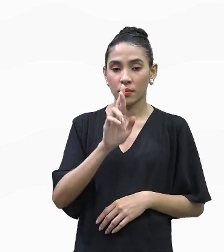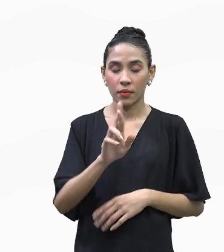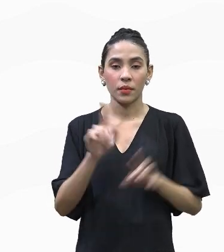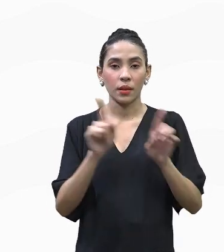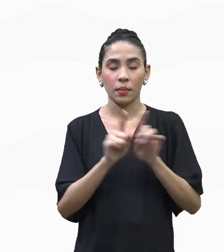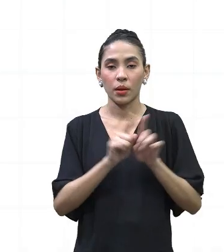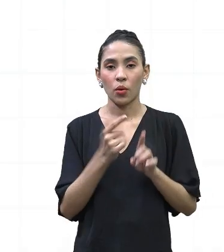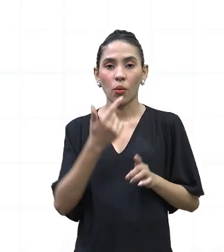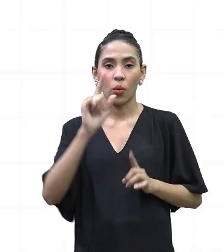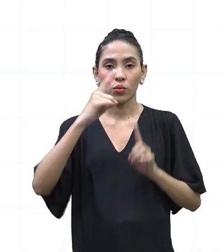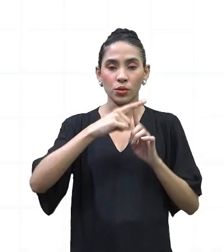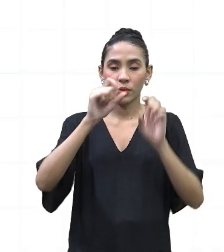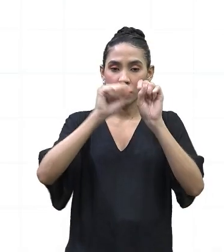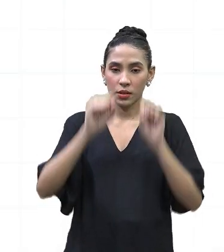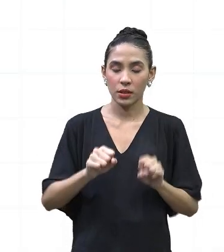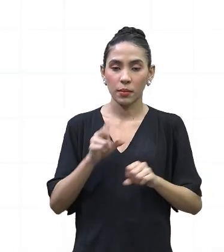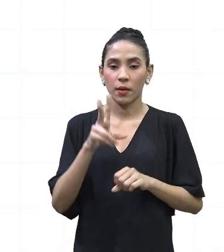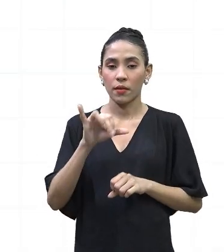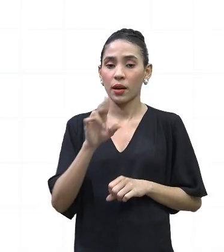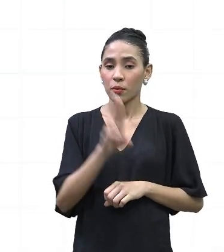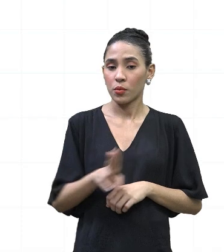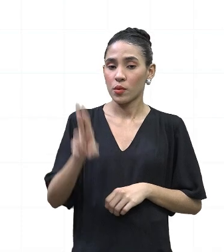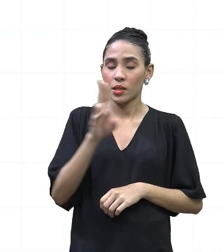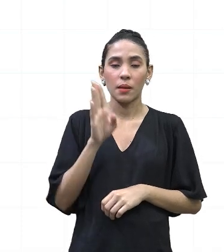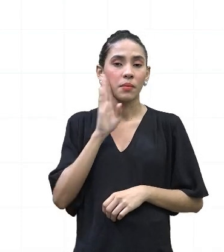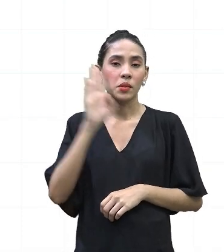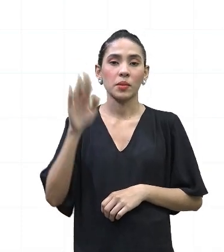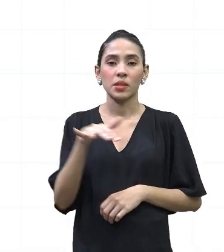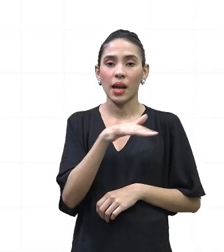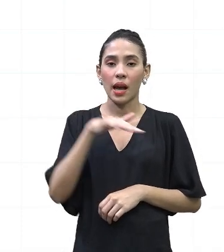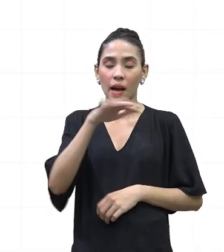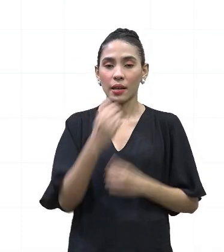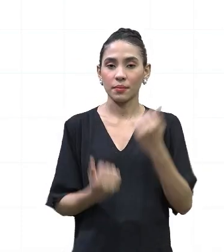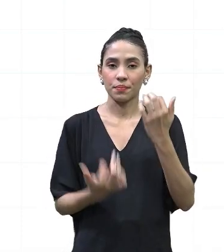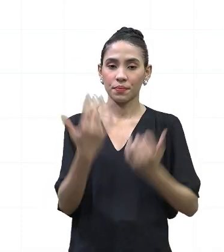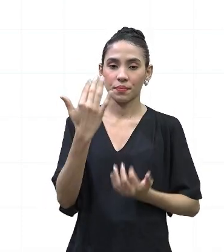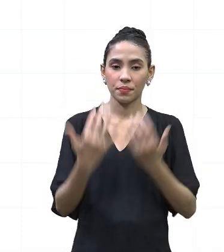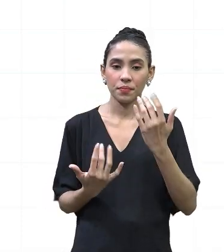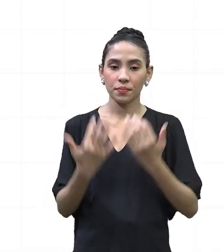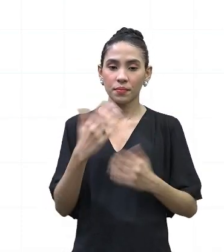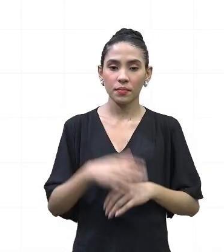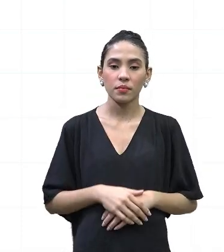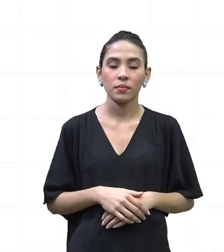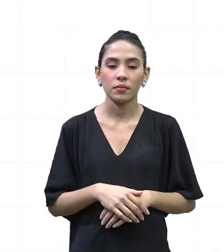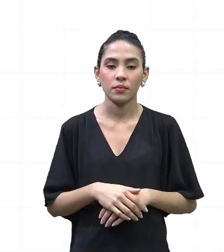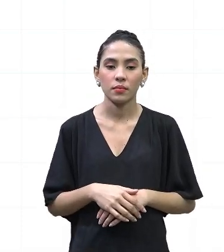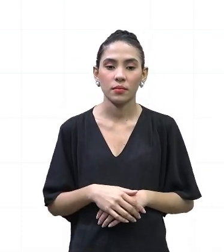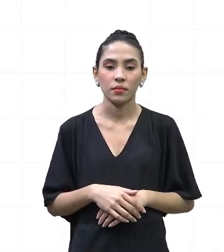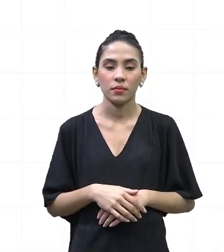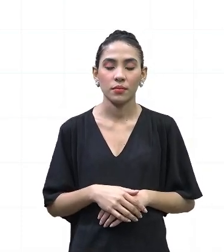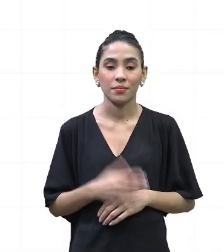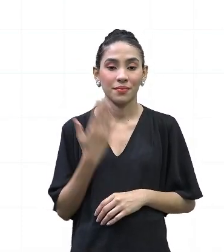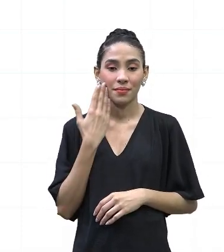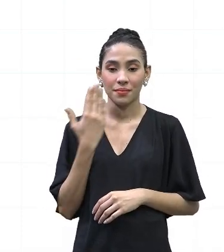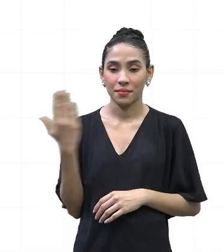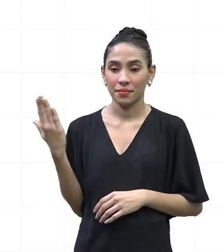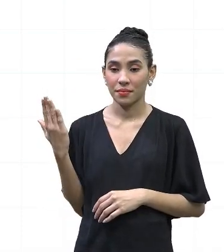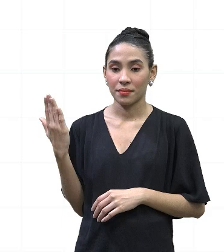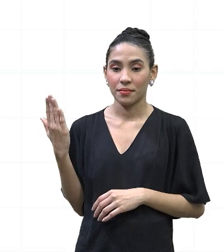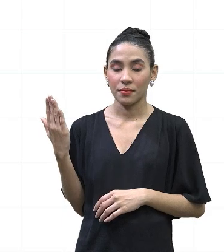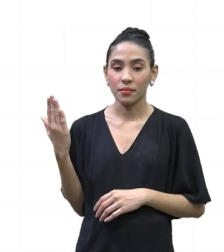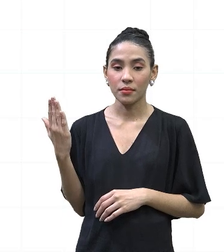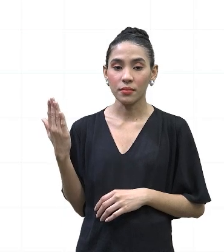outra, mas vai ser utilizada principalmente para as áreas de queimadas, que a gente observa agora para vocês já está